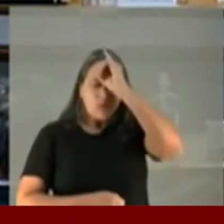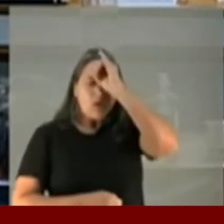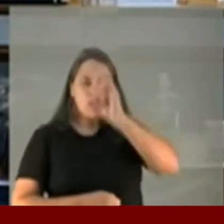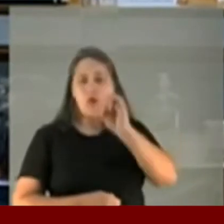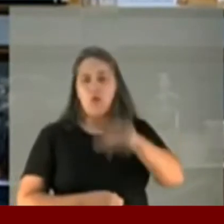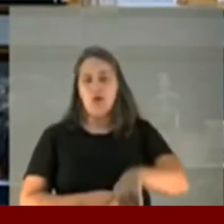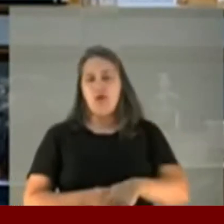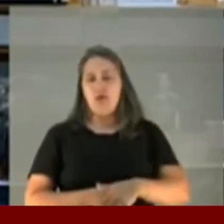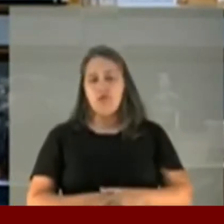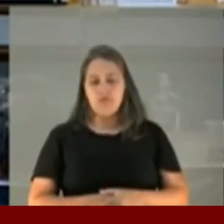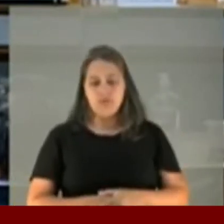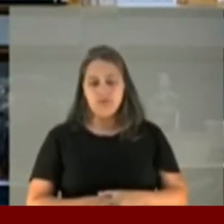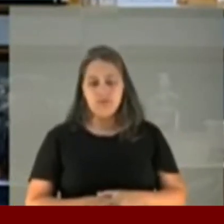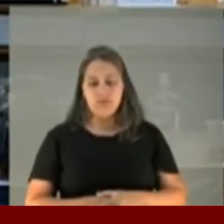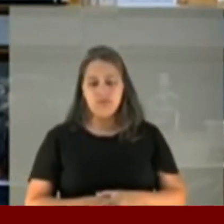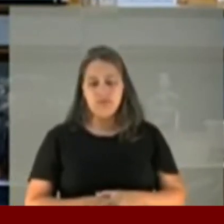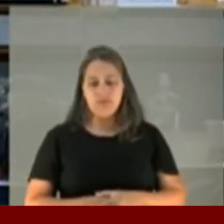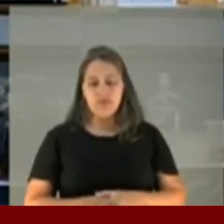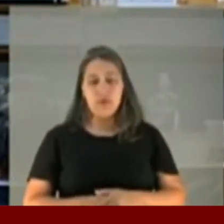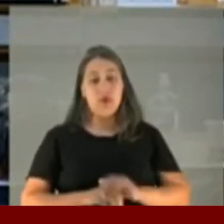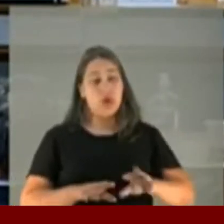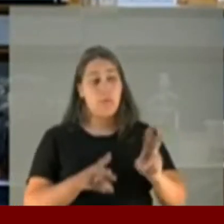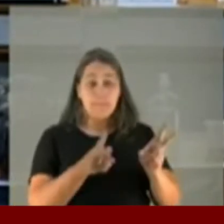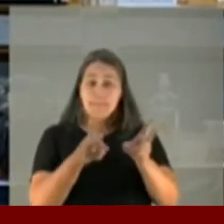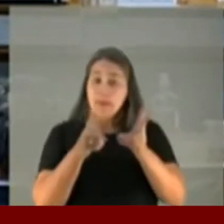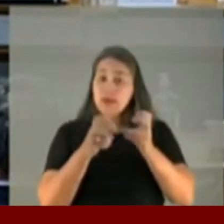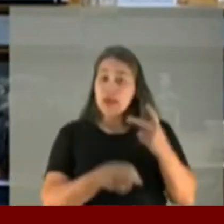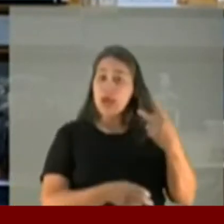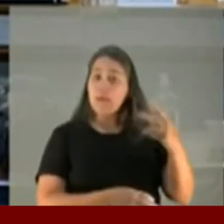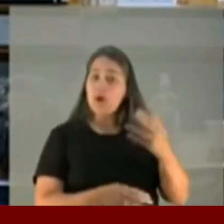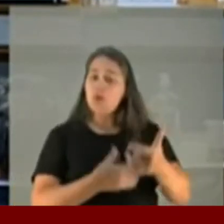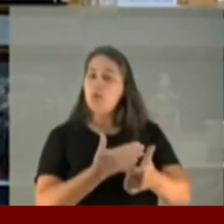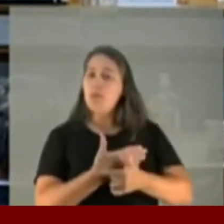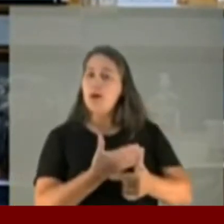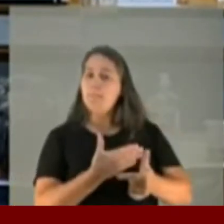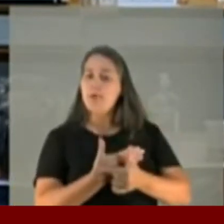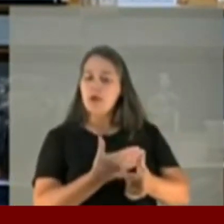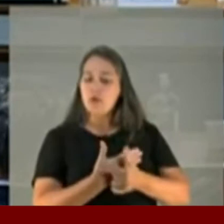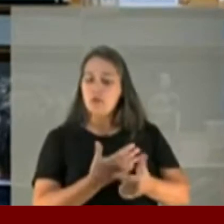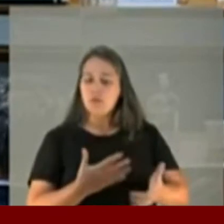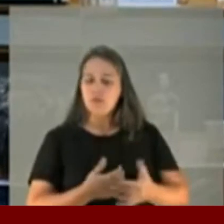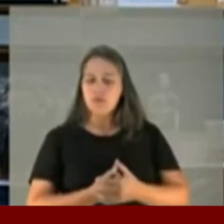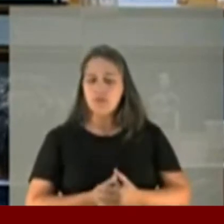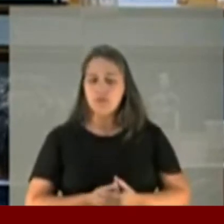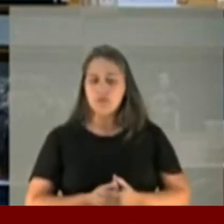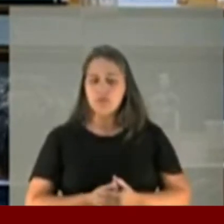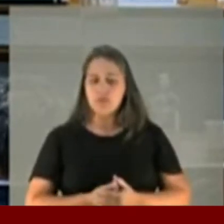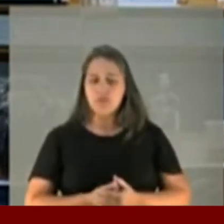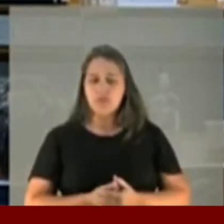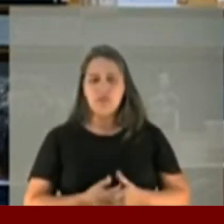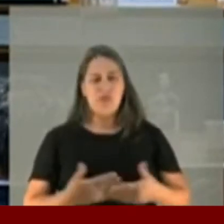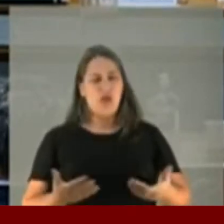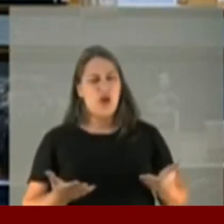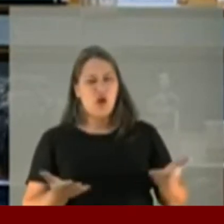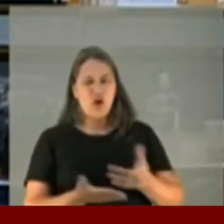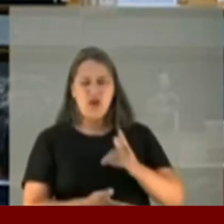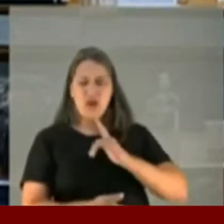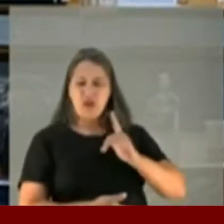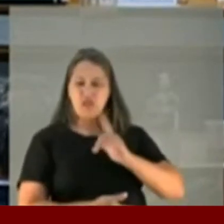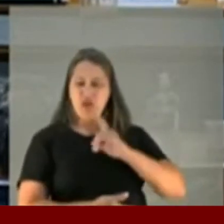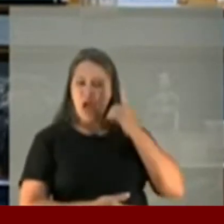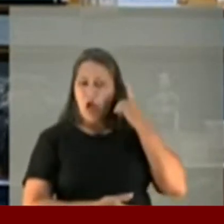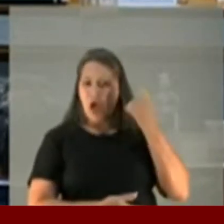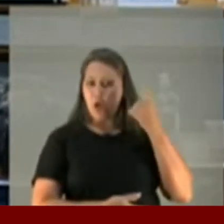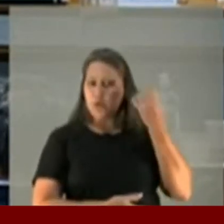pateta. Veja bem qual é seu papel aqui. Veja qual é o seu papel aqui. Do nada surge um áudio do deputado